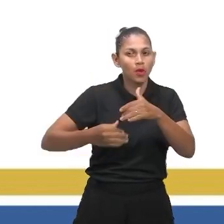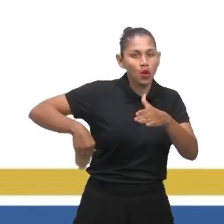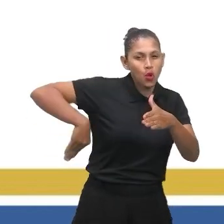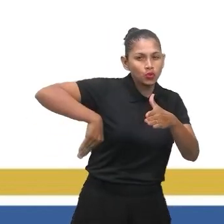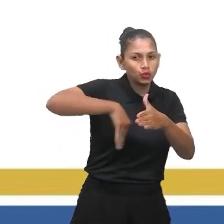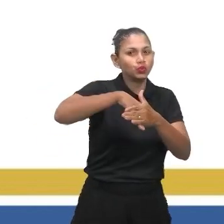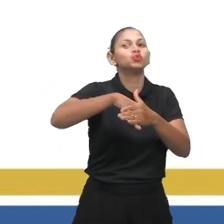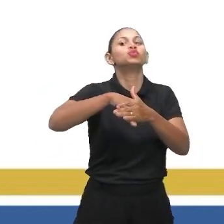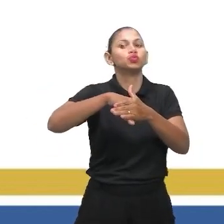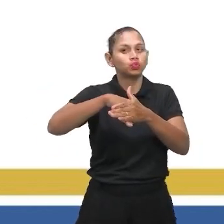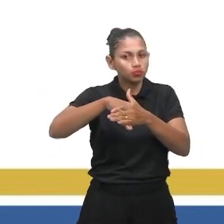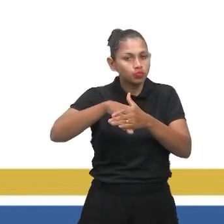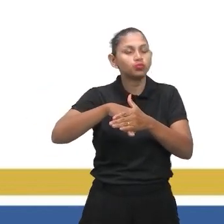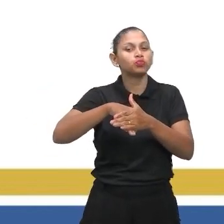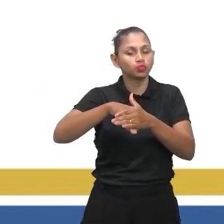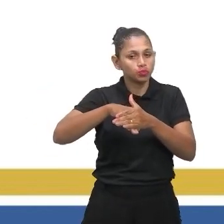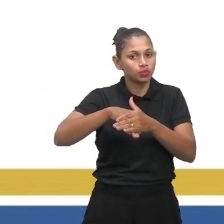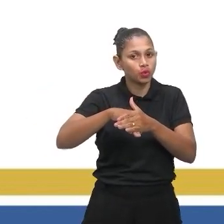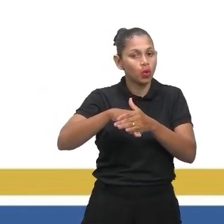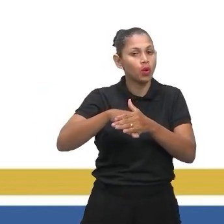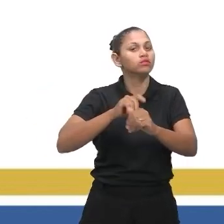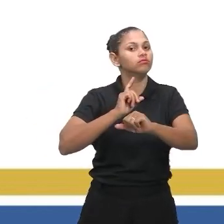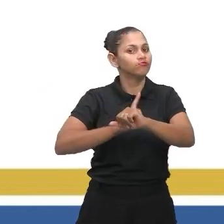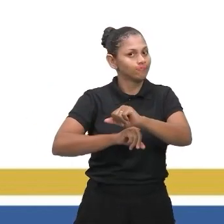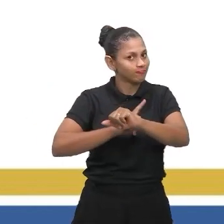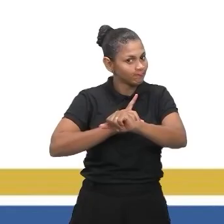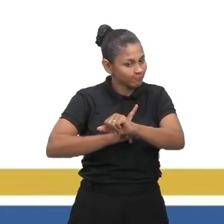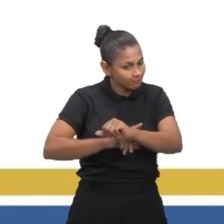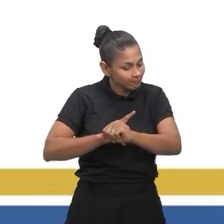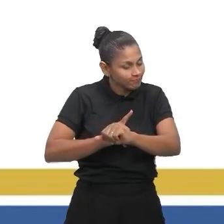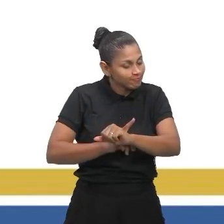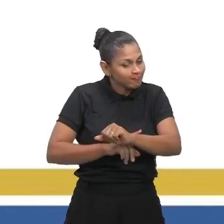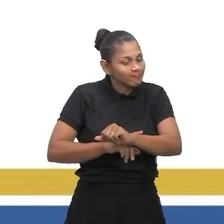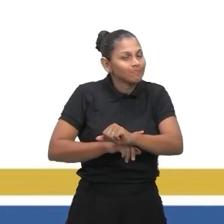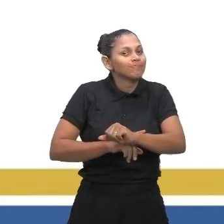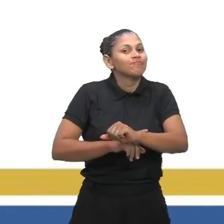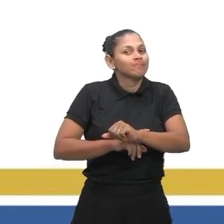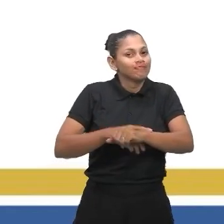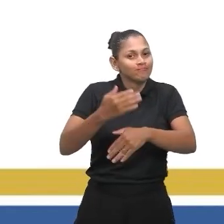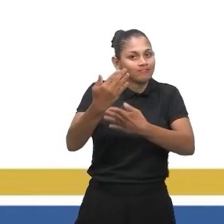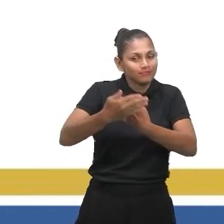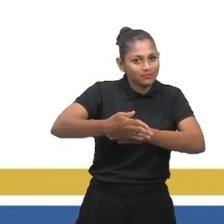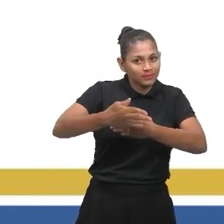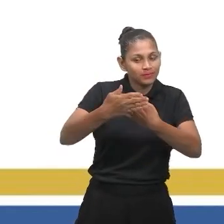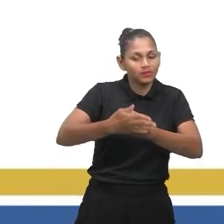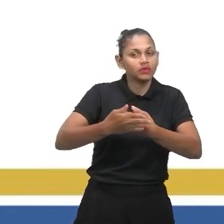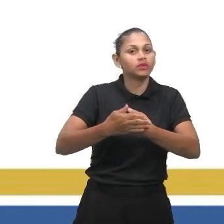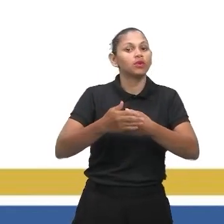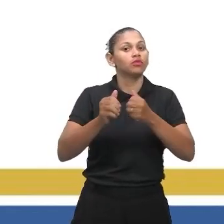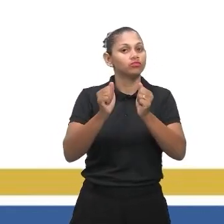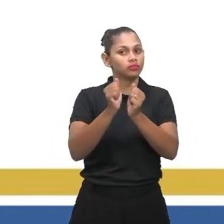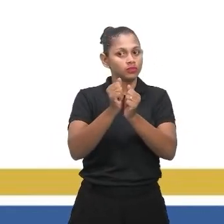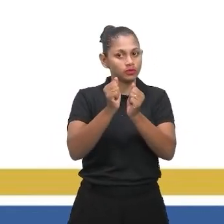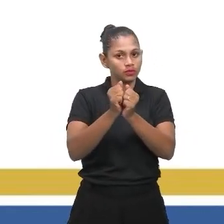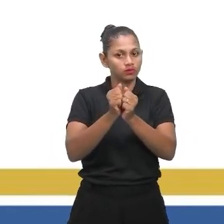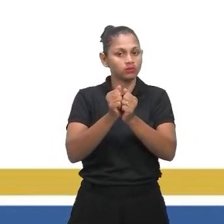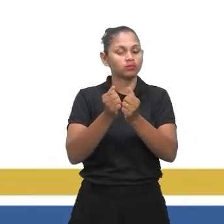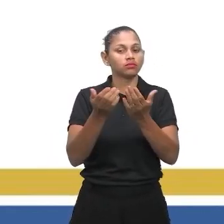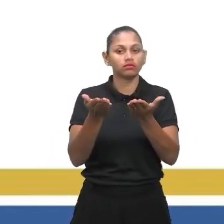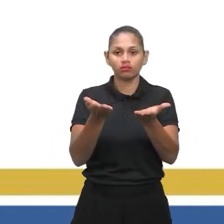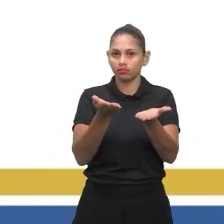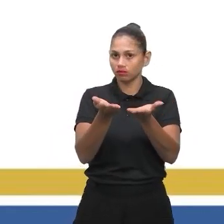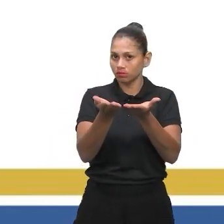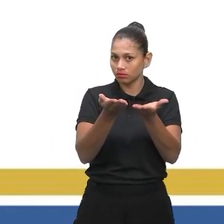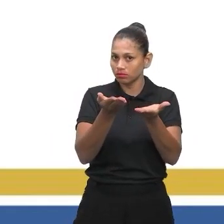aqui em você no momento da sua prova, que esses chutes são simultâneos. Então, elas andam lado a lado. Então, elas têm questões